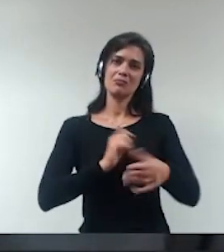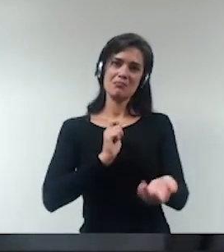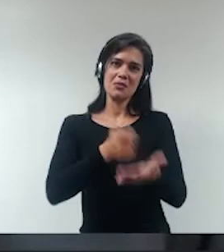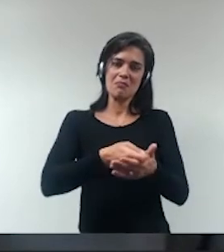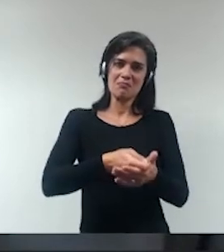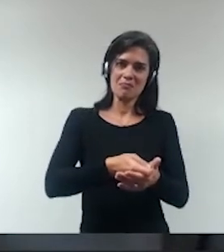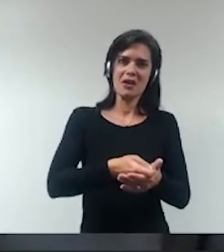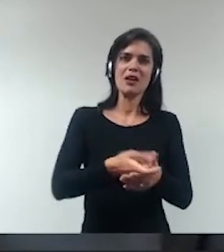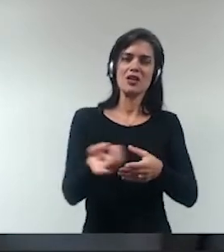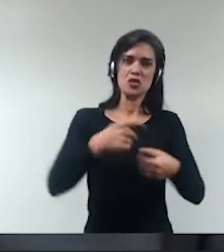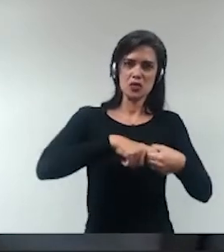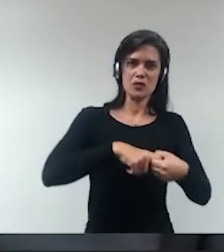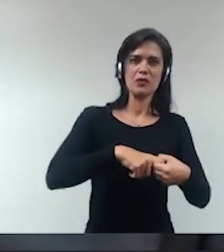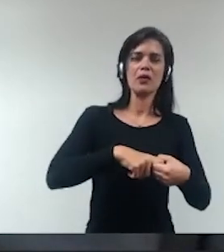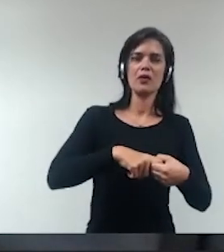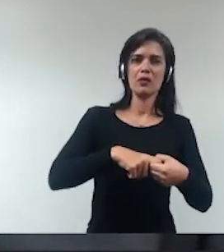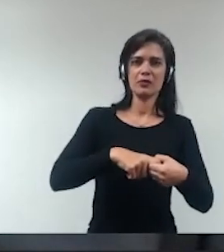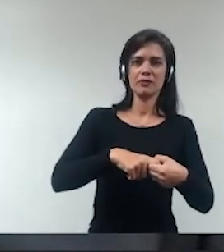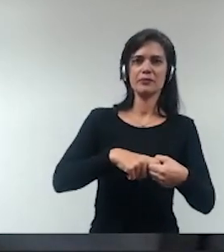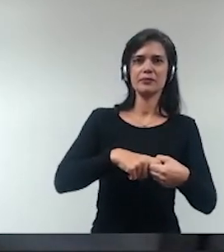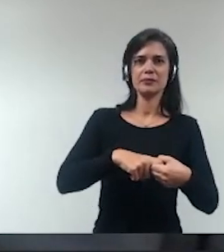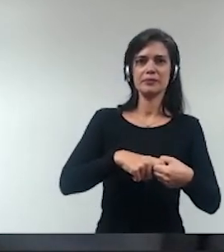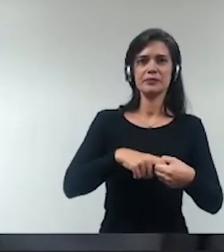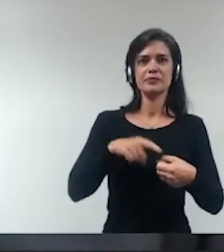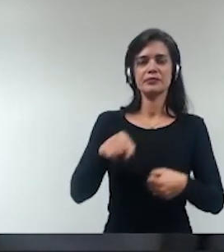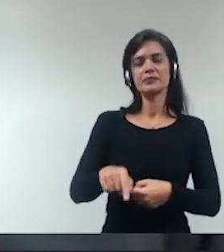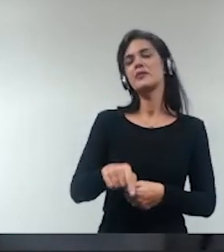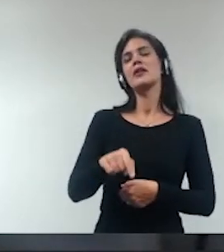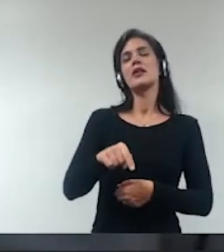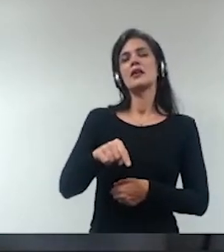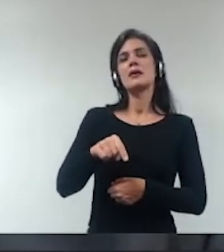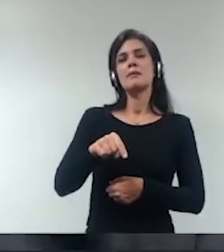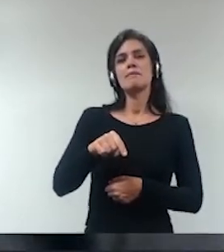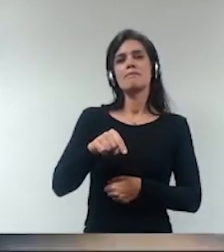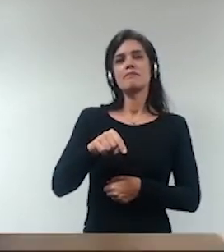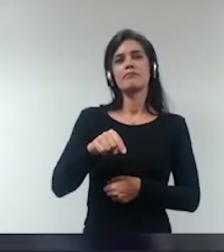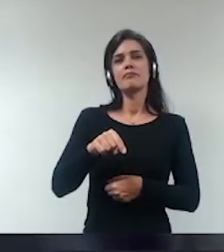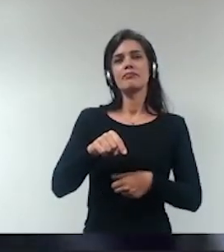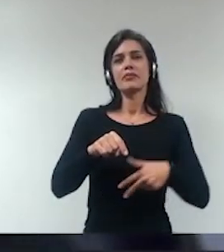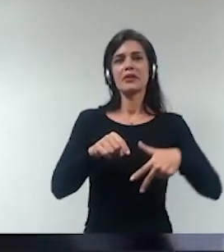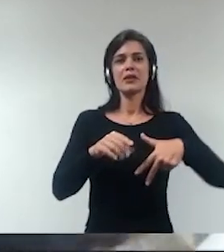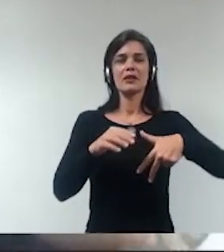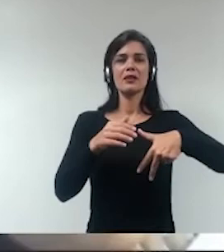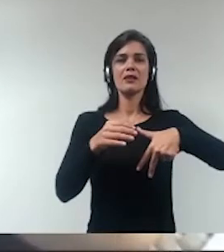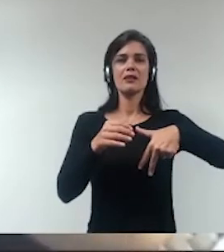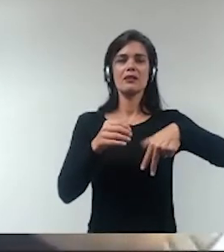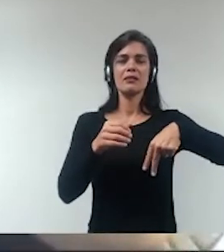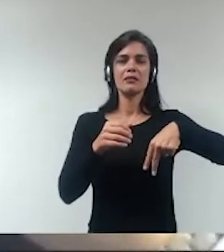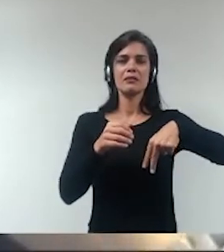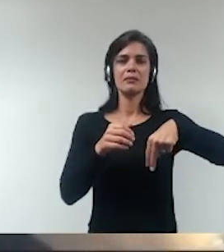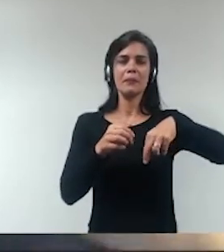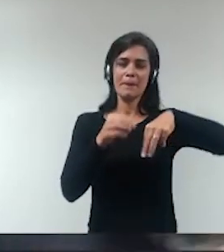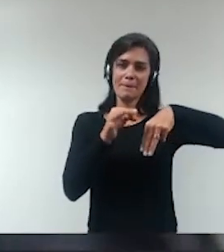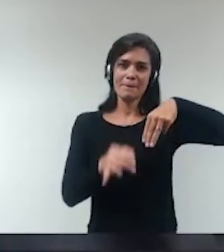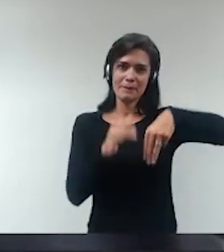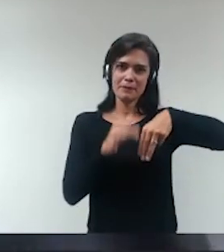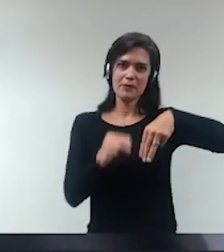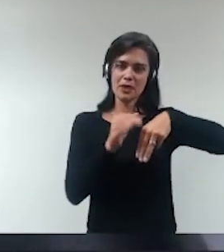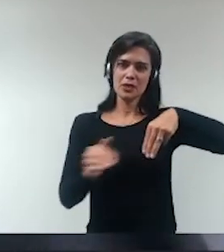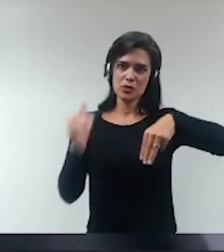voto médio do do seu excelente ministro Barroso que acabou convergindo a corte por